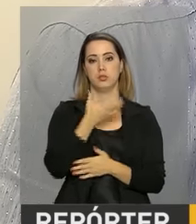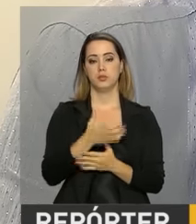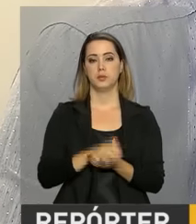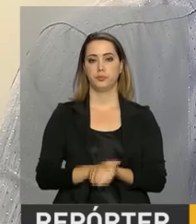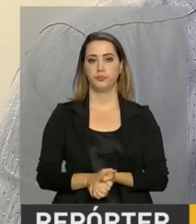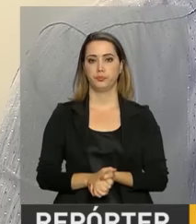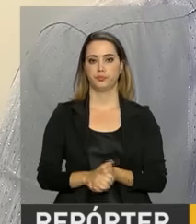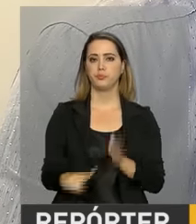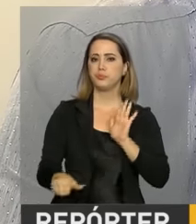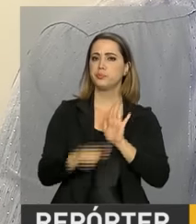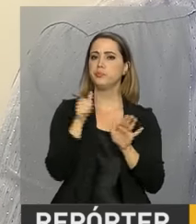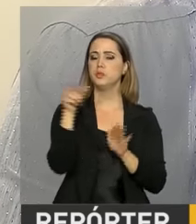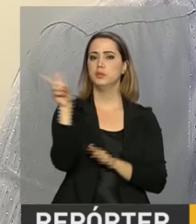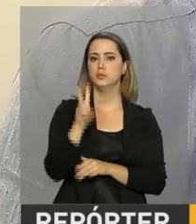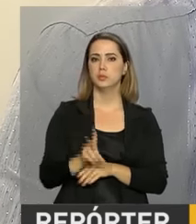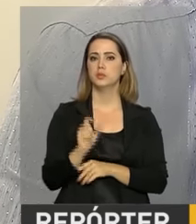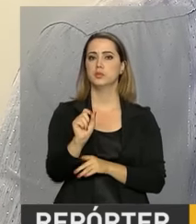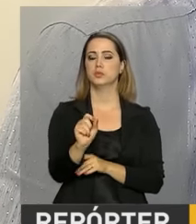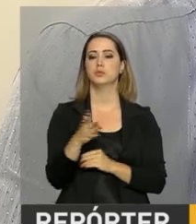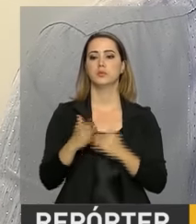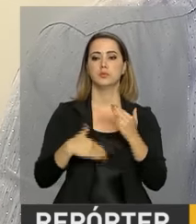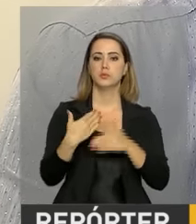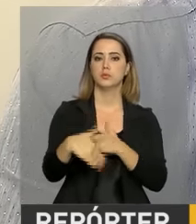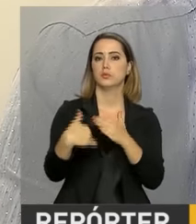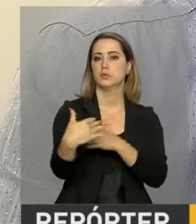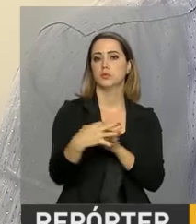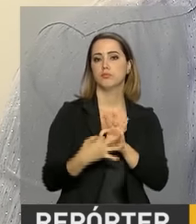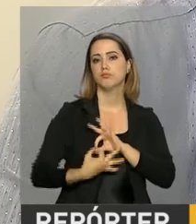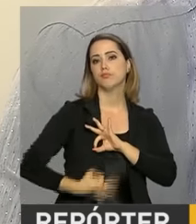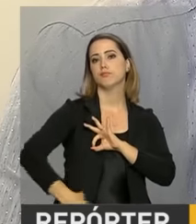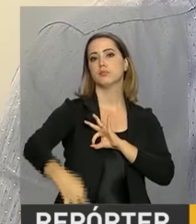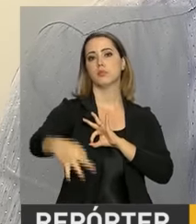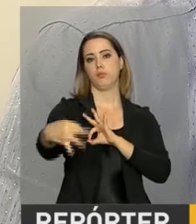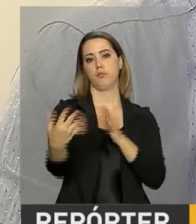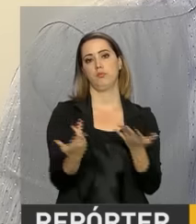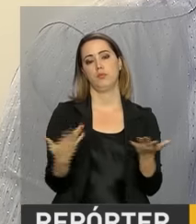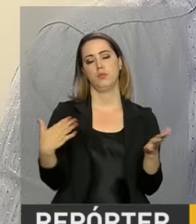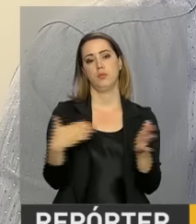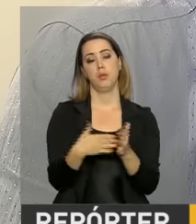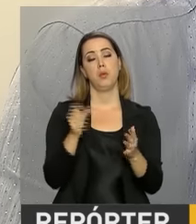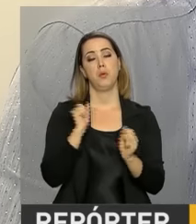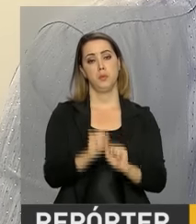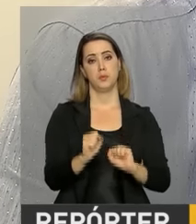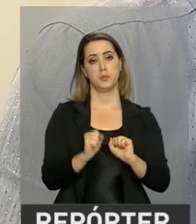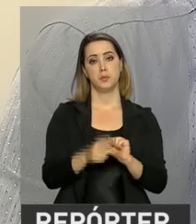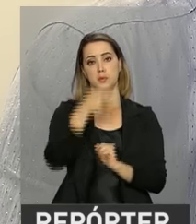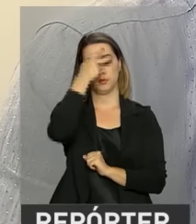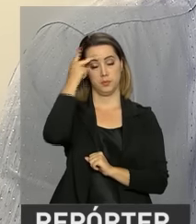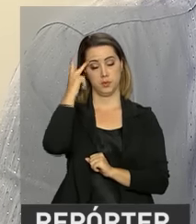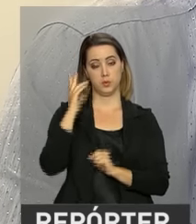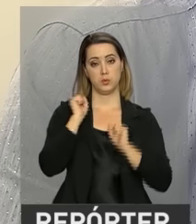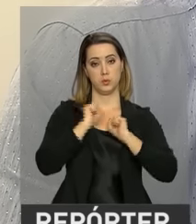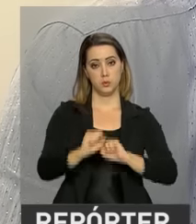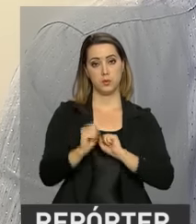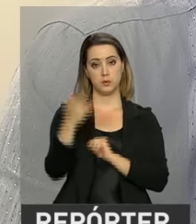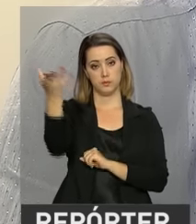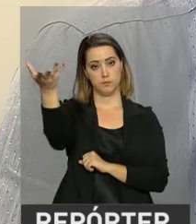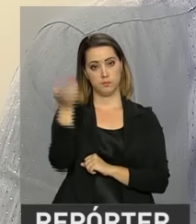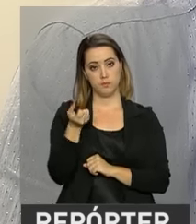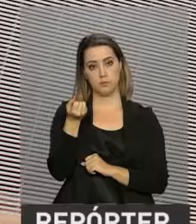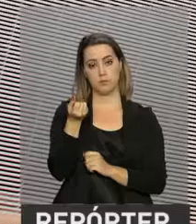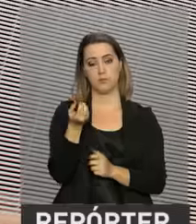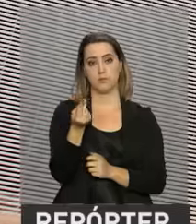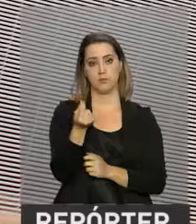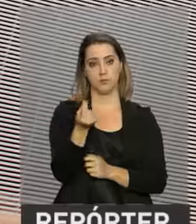atual governo com o Codefate de prorrogar, de estender esse calendário, a fim de permitir que mais pessoas com direito a esse benefício possam